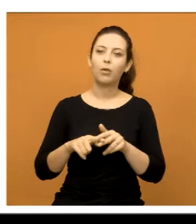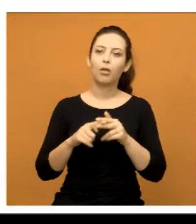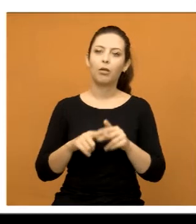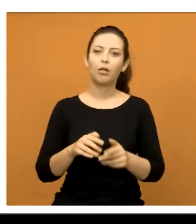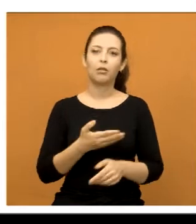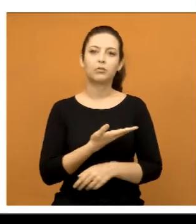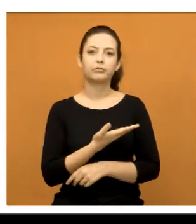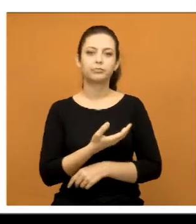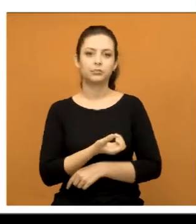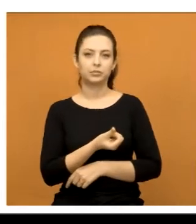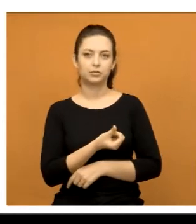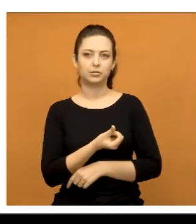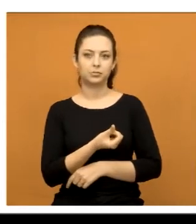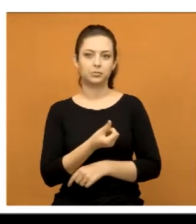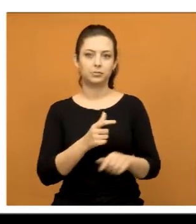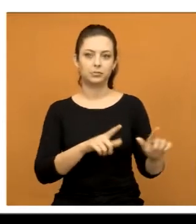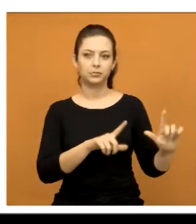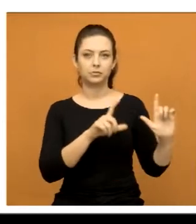A foto 6.